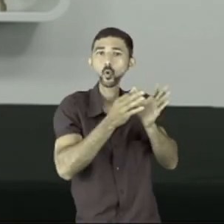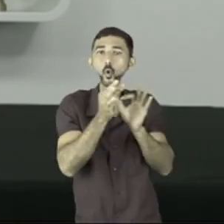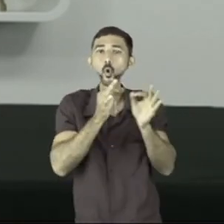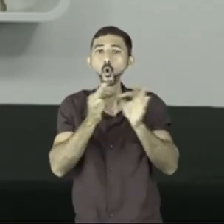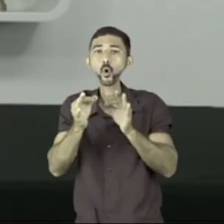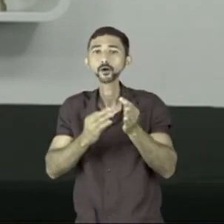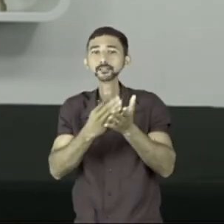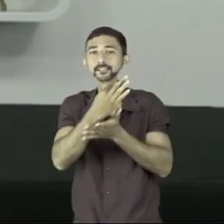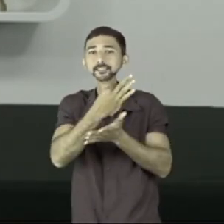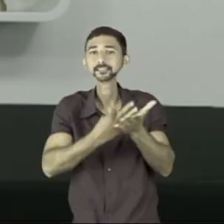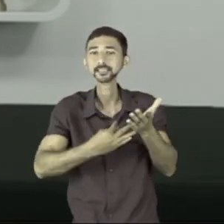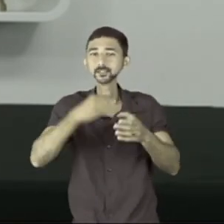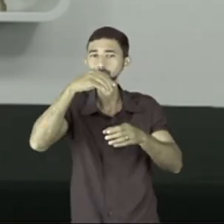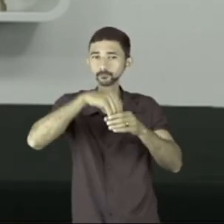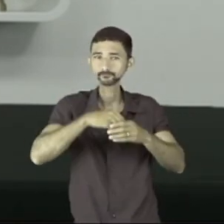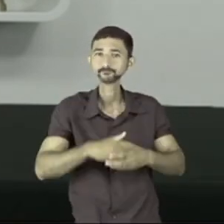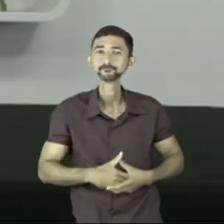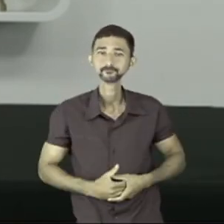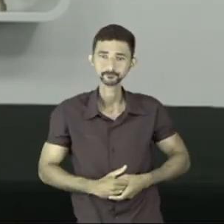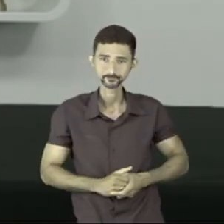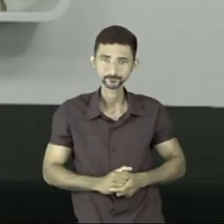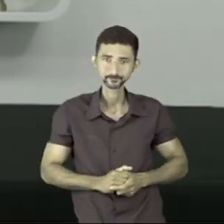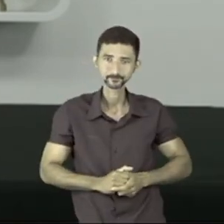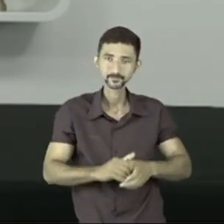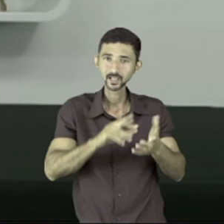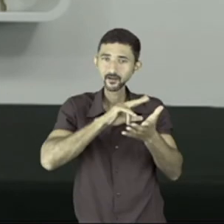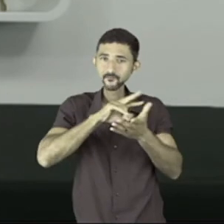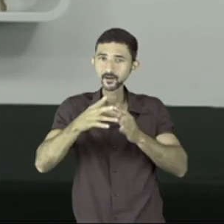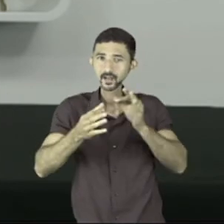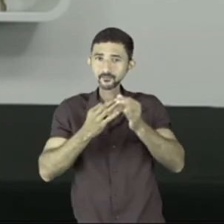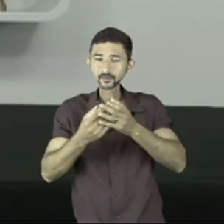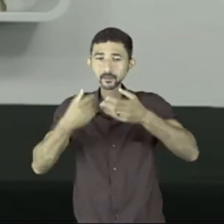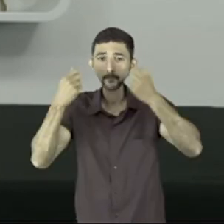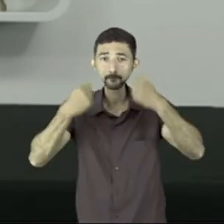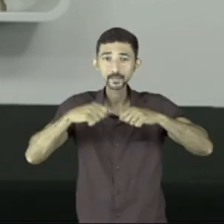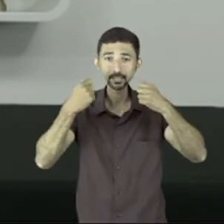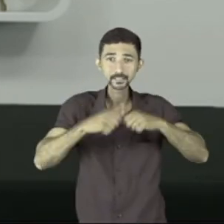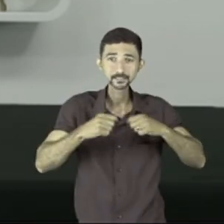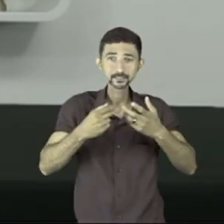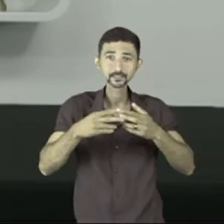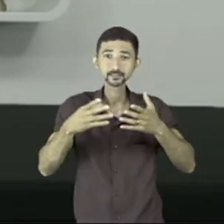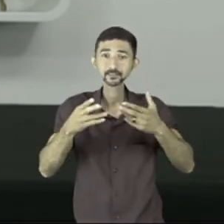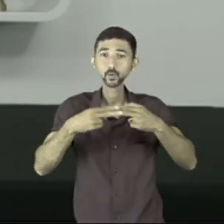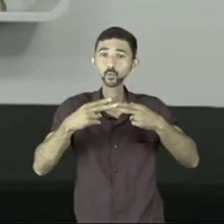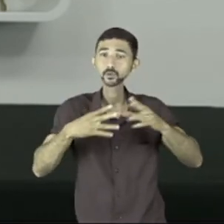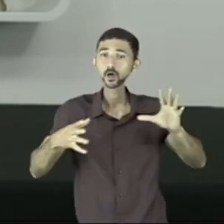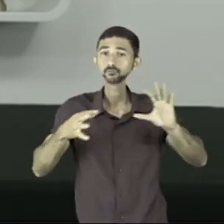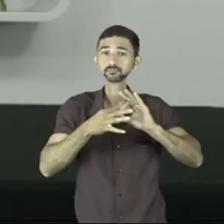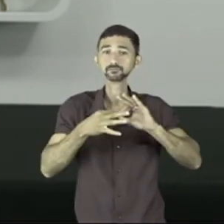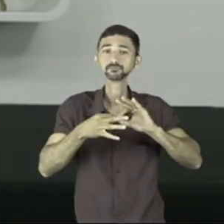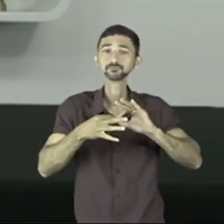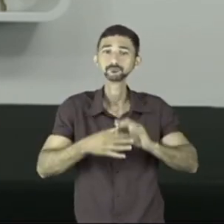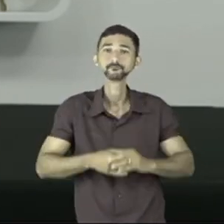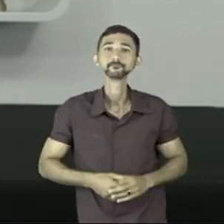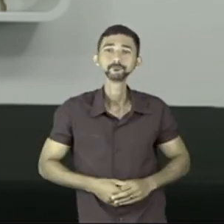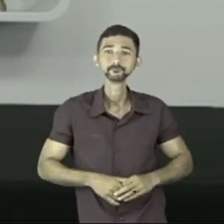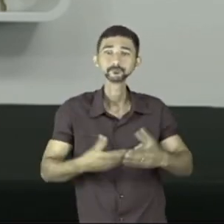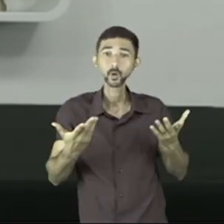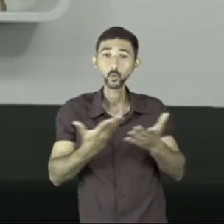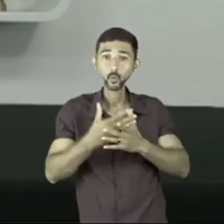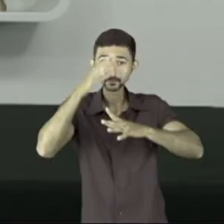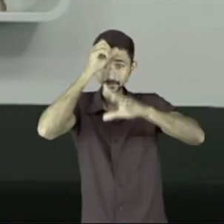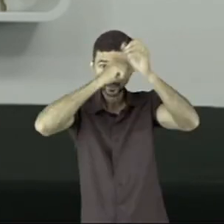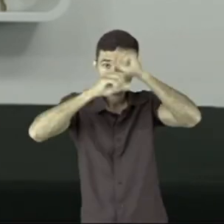organizada dentro do texto e nós vimos muitas vezes que nós precisamos usar os conectores pra isso e hoje você